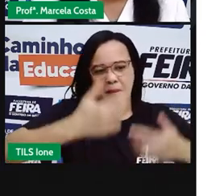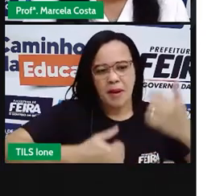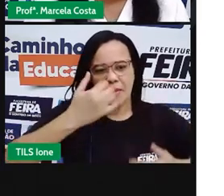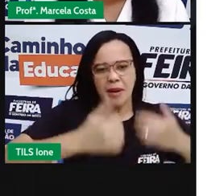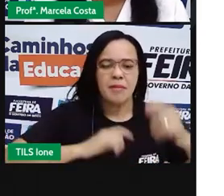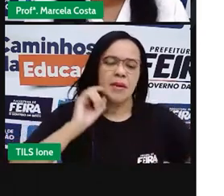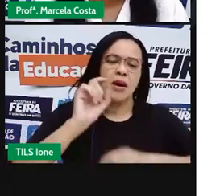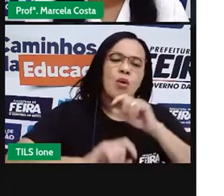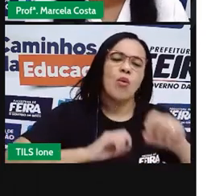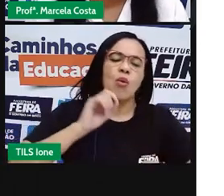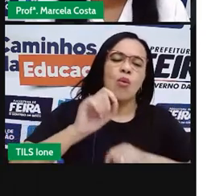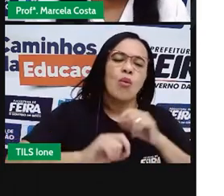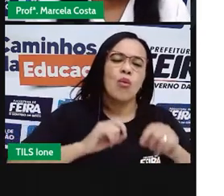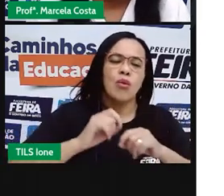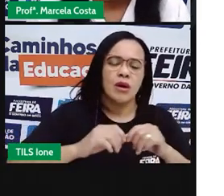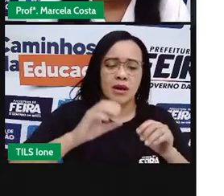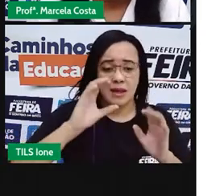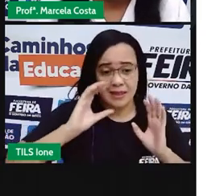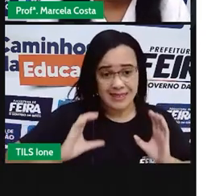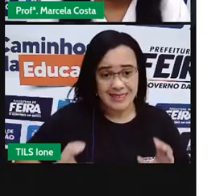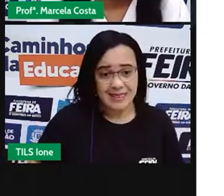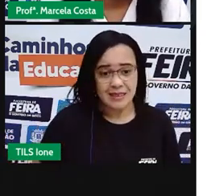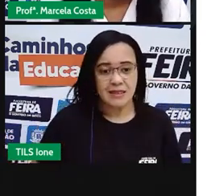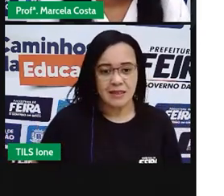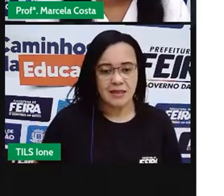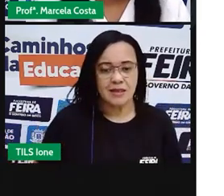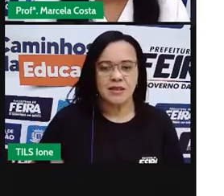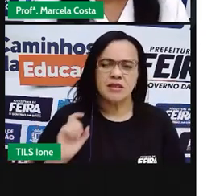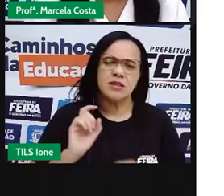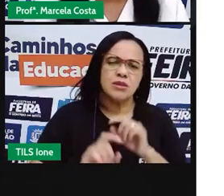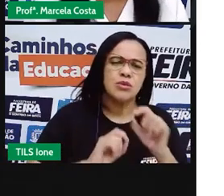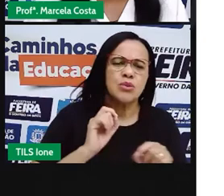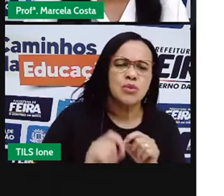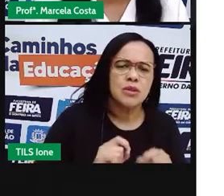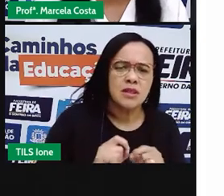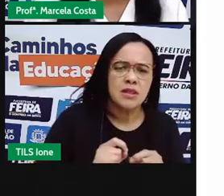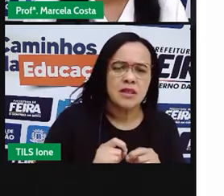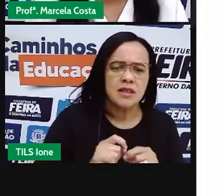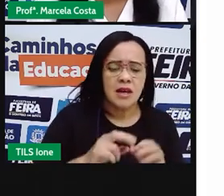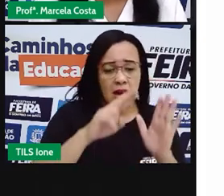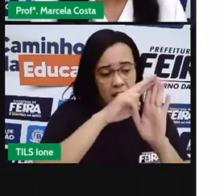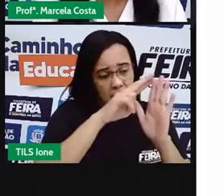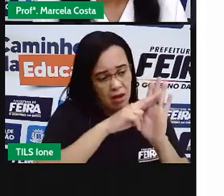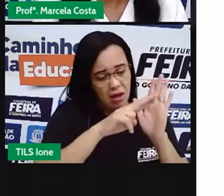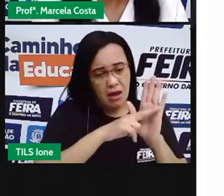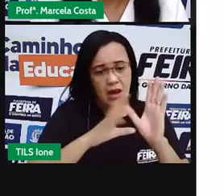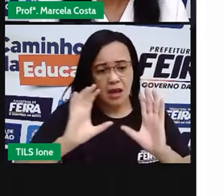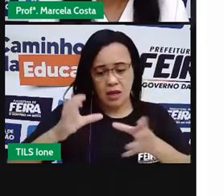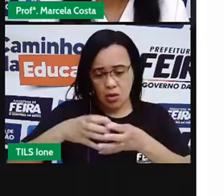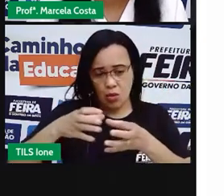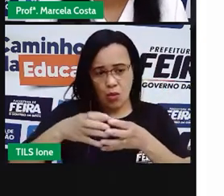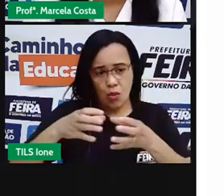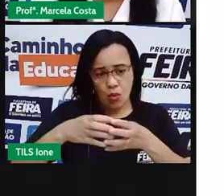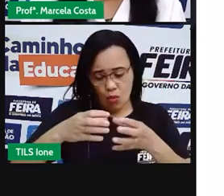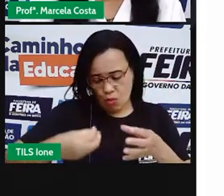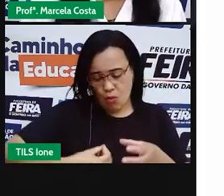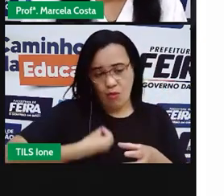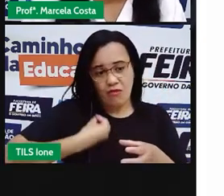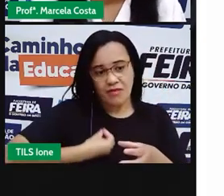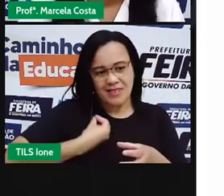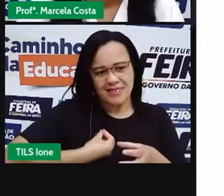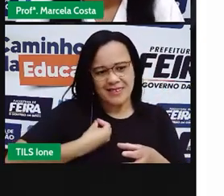cidadania para os crentes e as regras da família. que a gente pode conviver lá no meu entende.